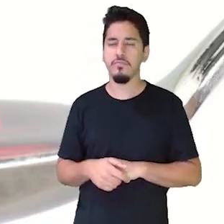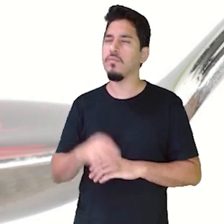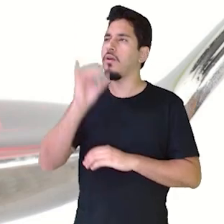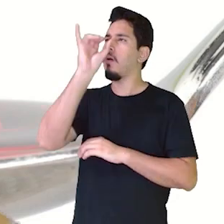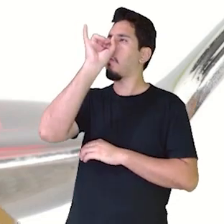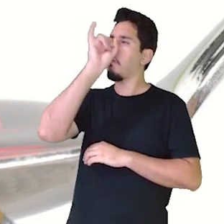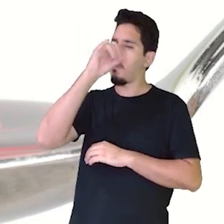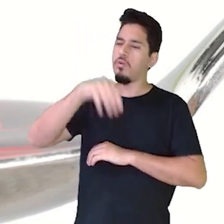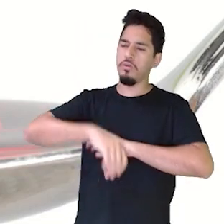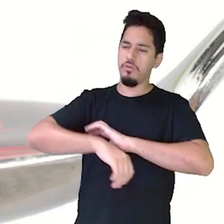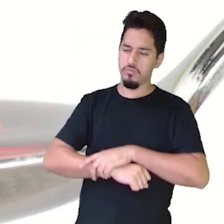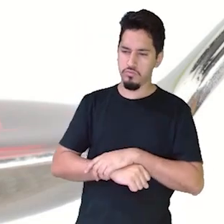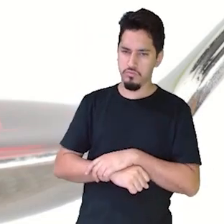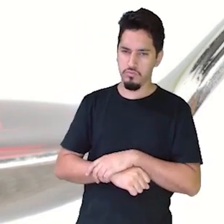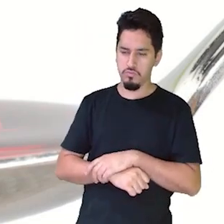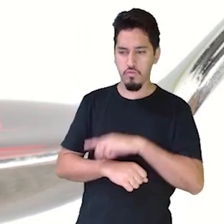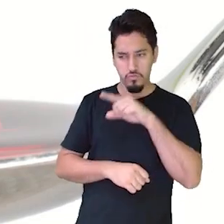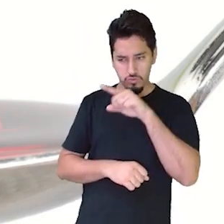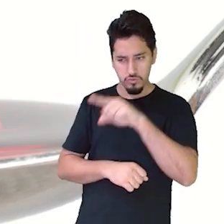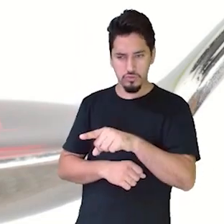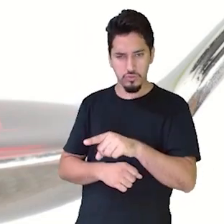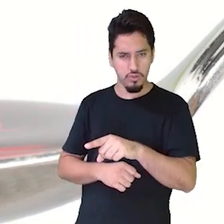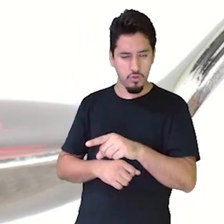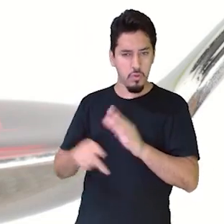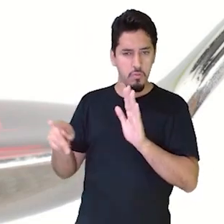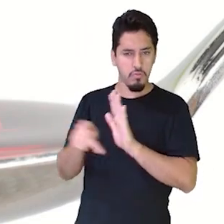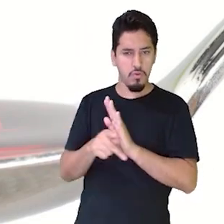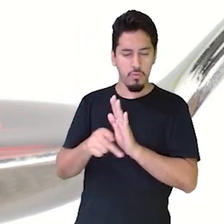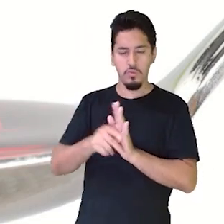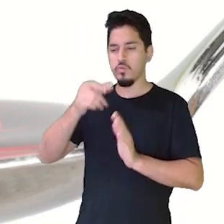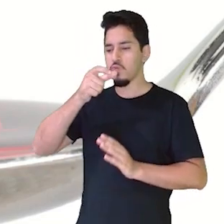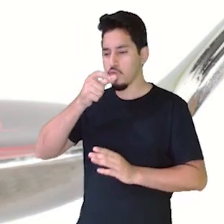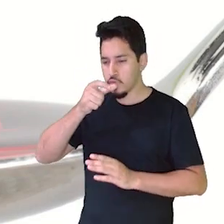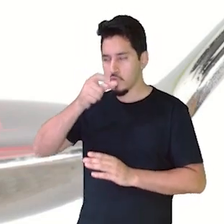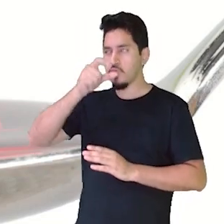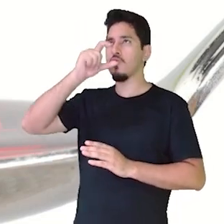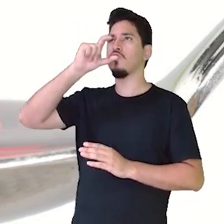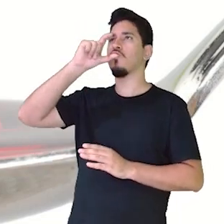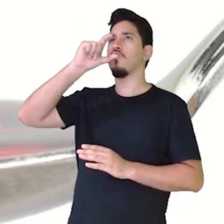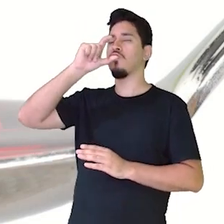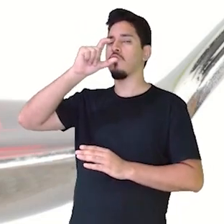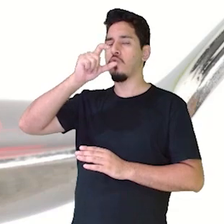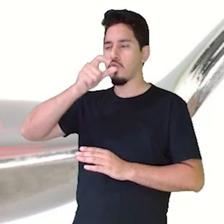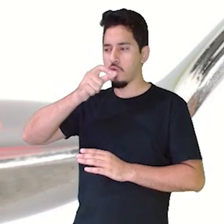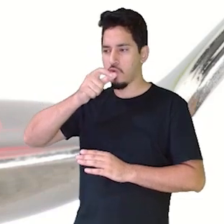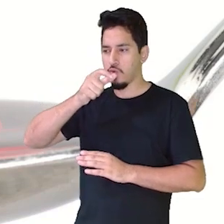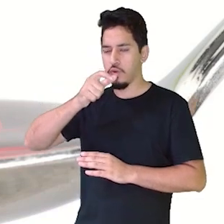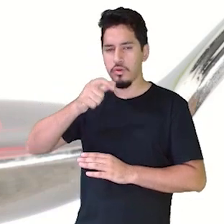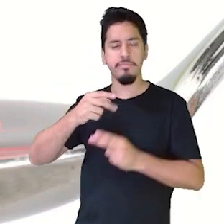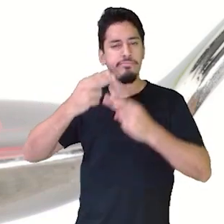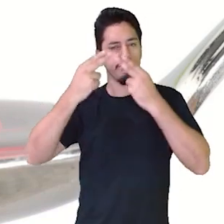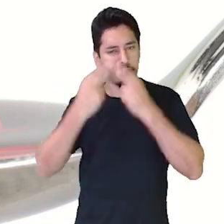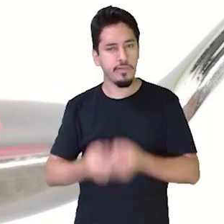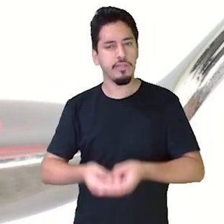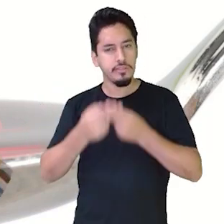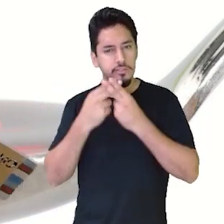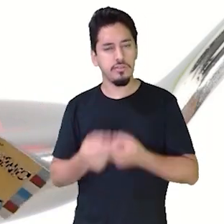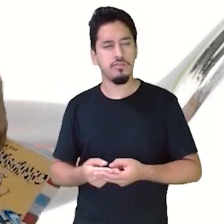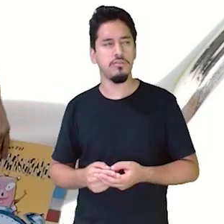Porquinho, tomou o seu xarope, mas haja paciência.